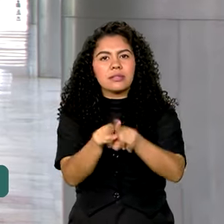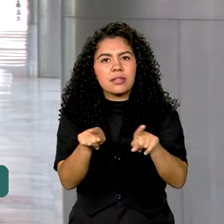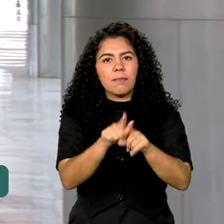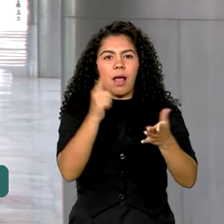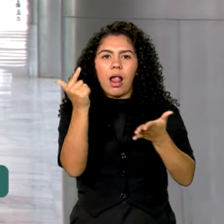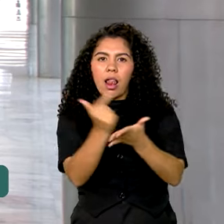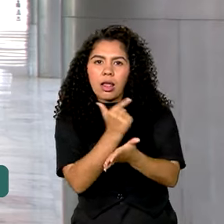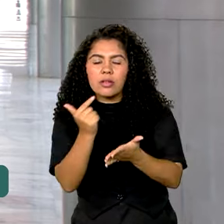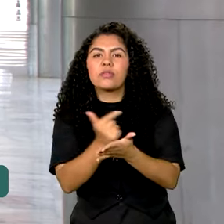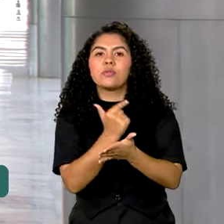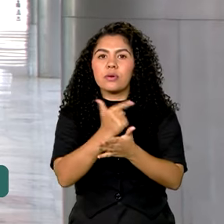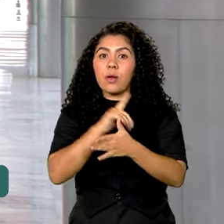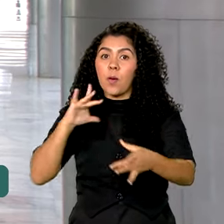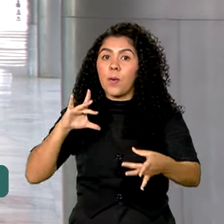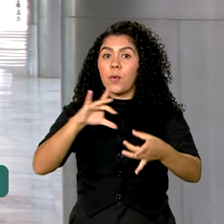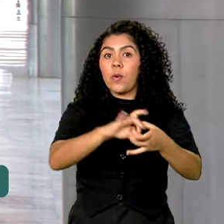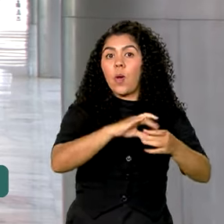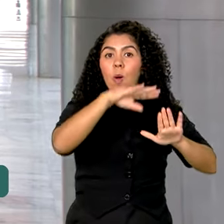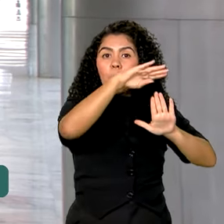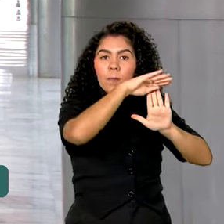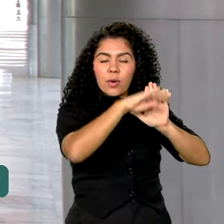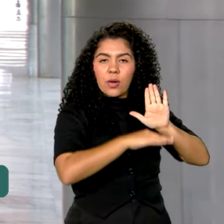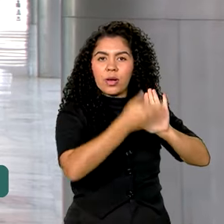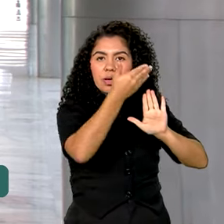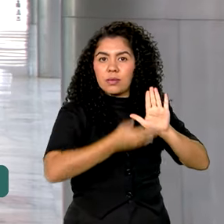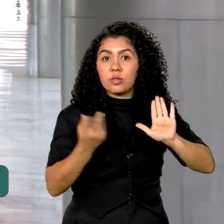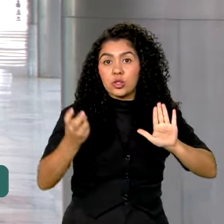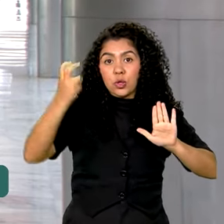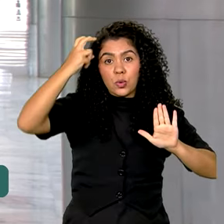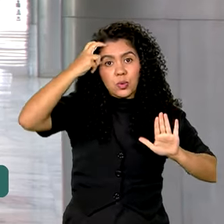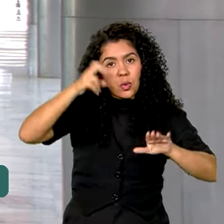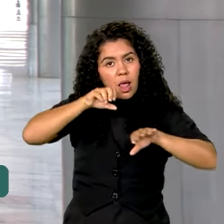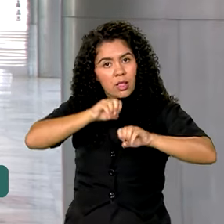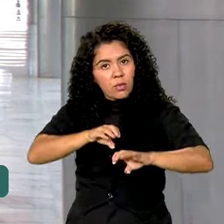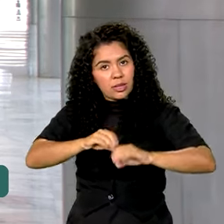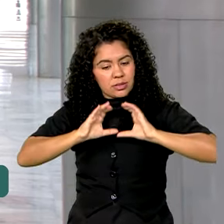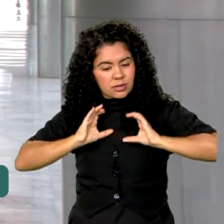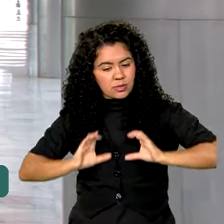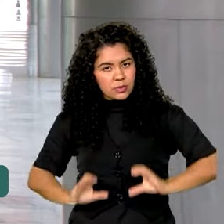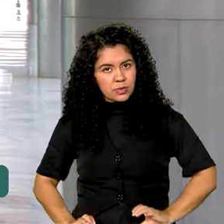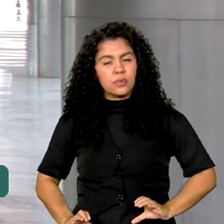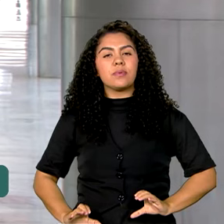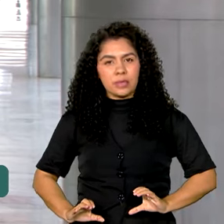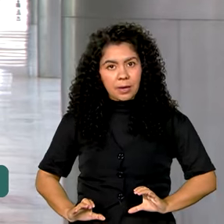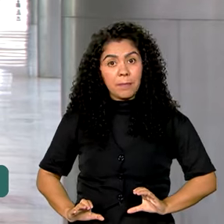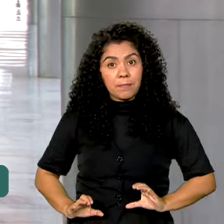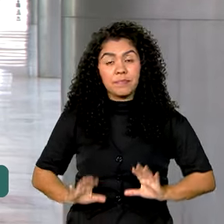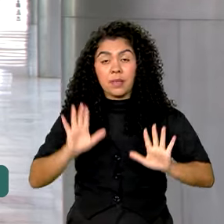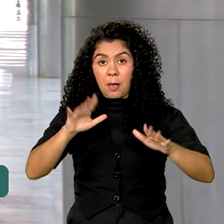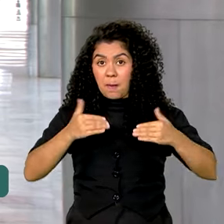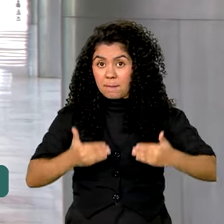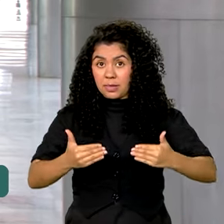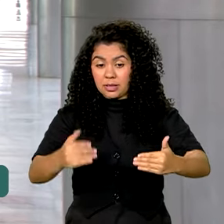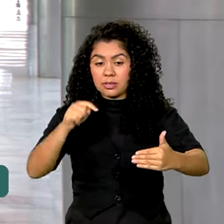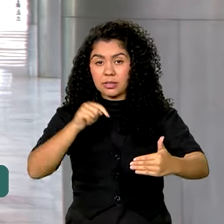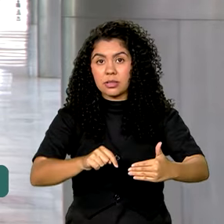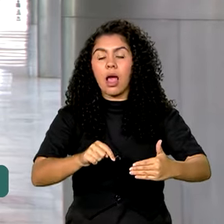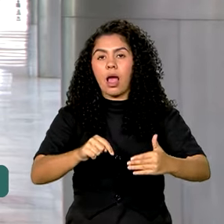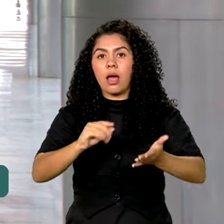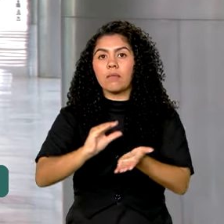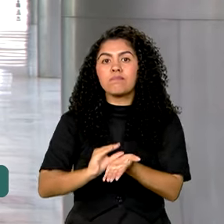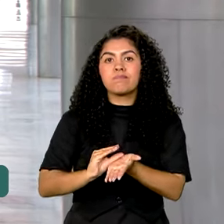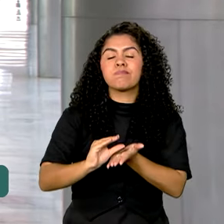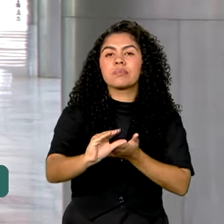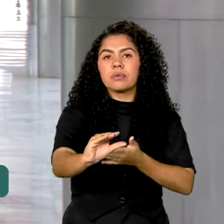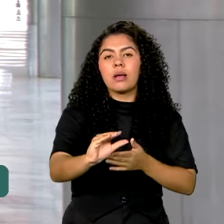anos da criação do Programa de Cultura, Educação e Cidadania Cultura Viva. O Ministério disponibilizou para os pontos de